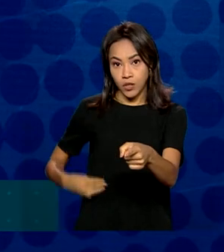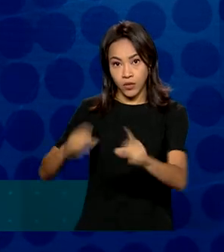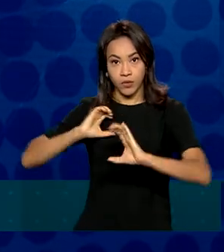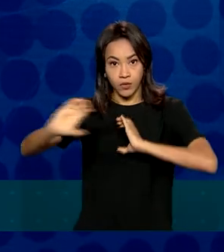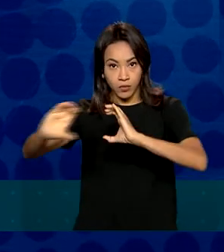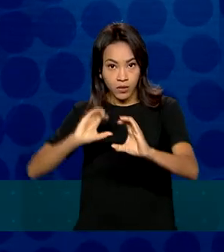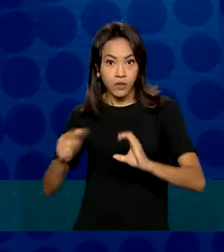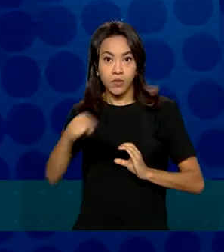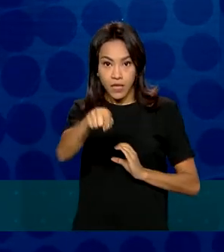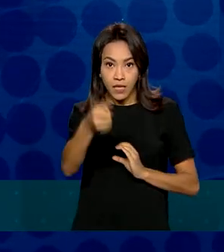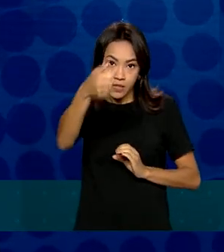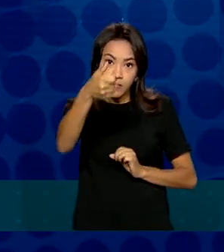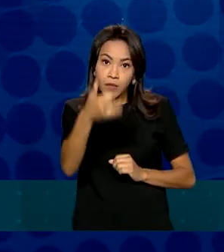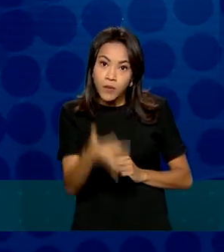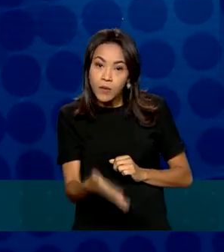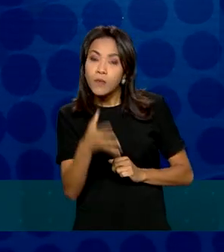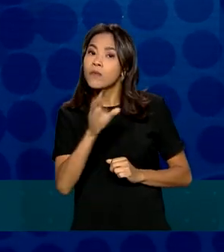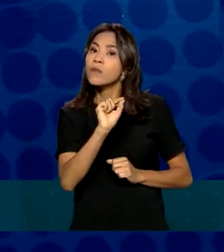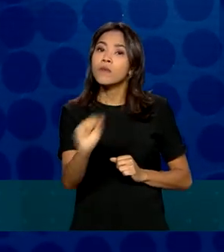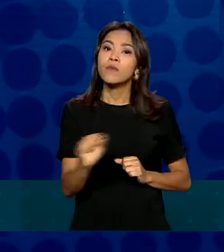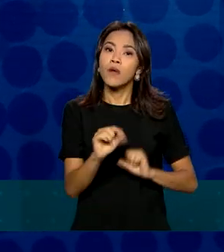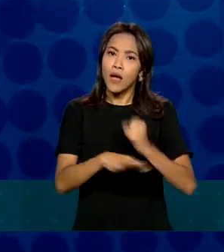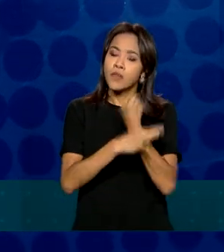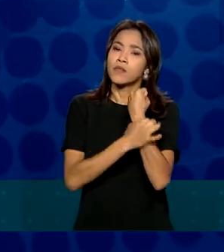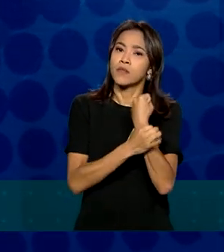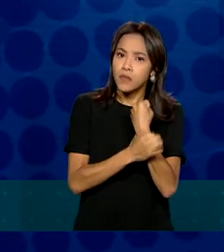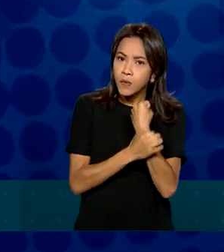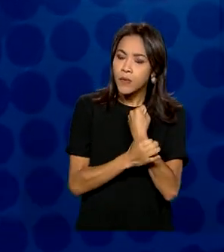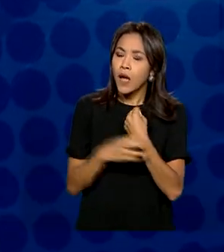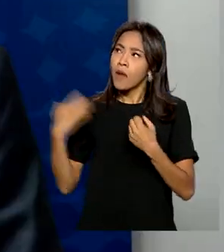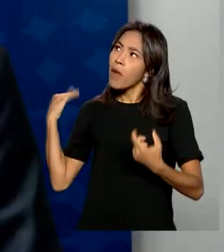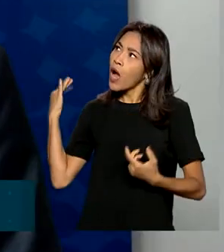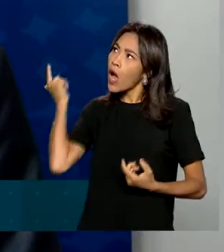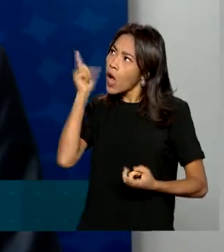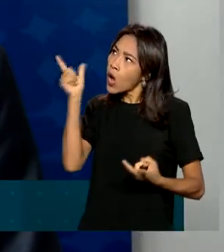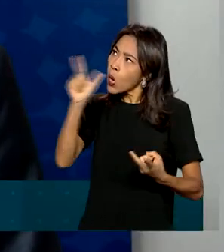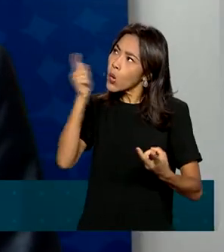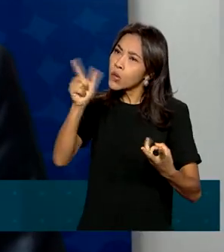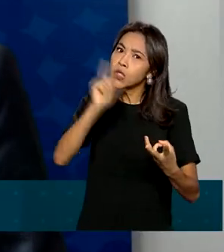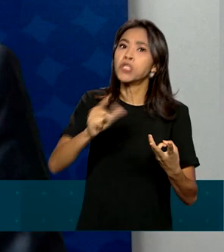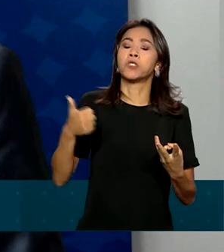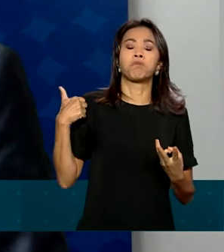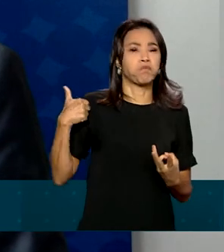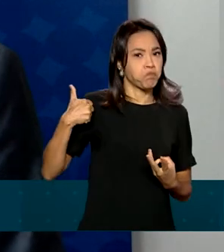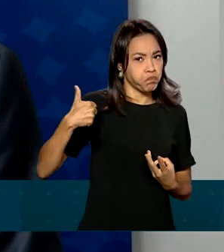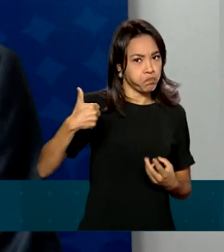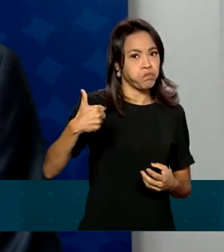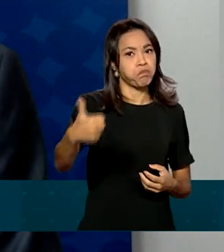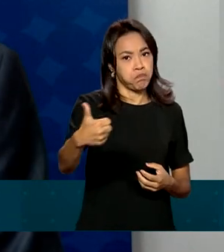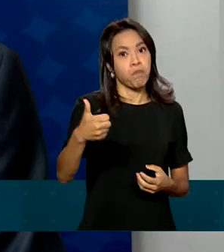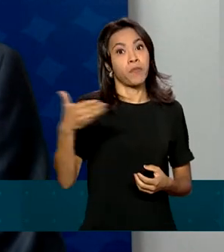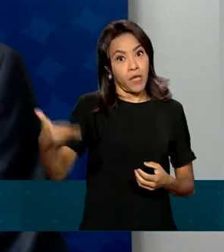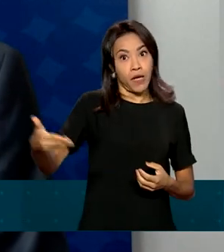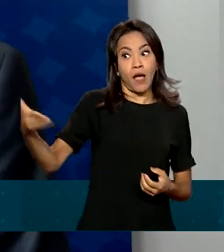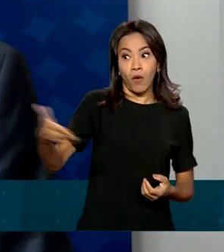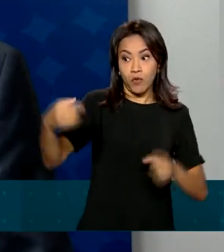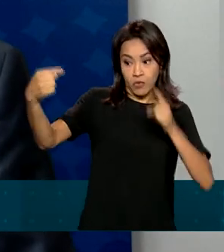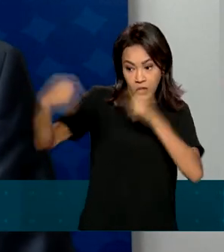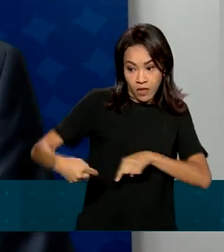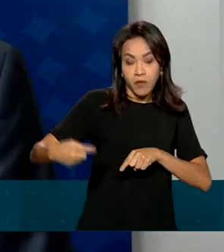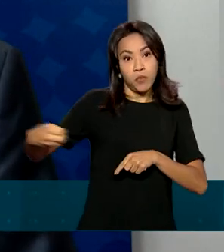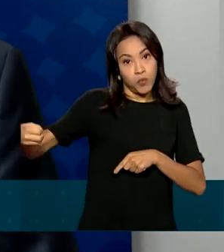destacou a necessidade de garantirem o legado conquistado até agora, desafio também apontado pelo novo diretor